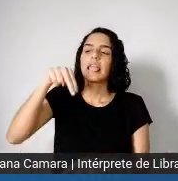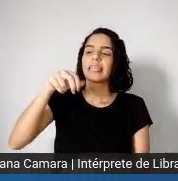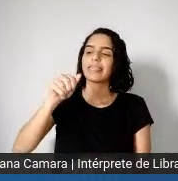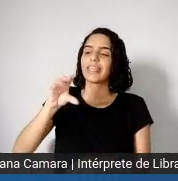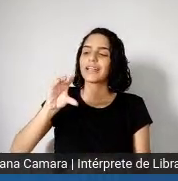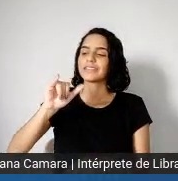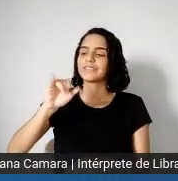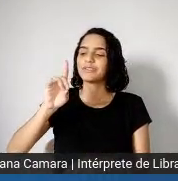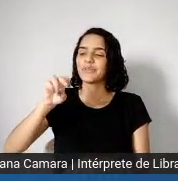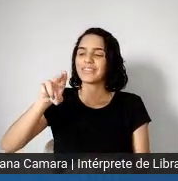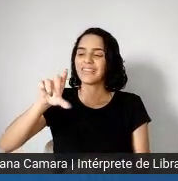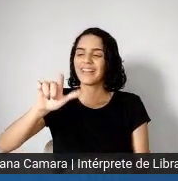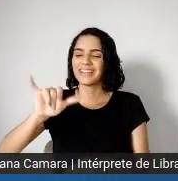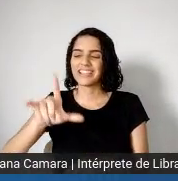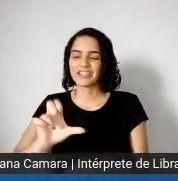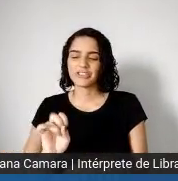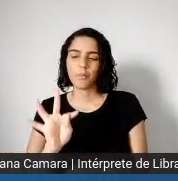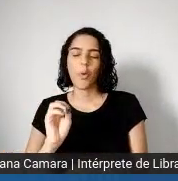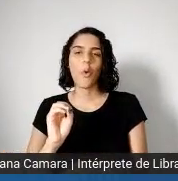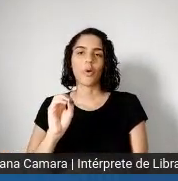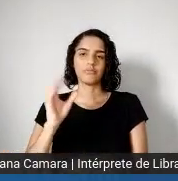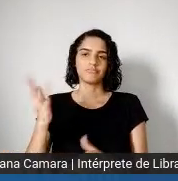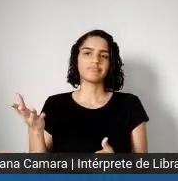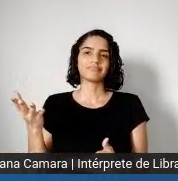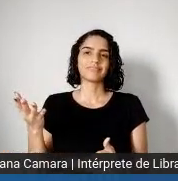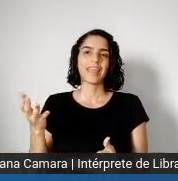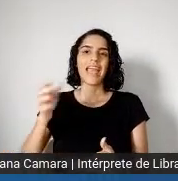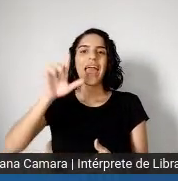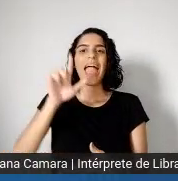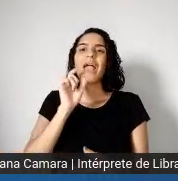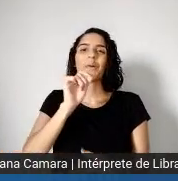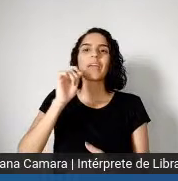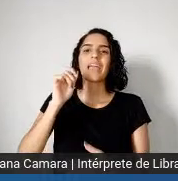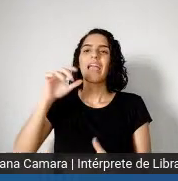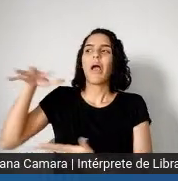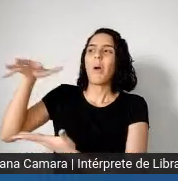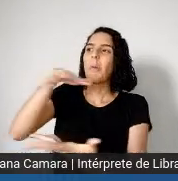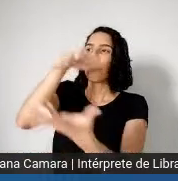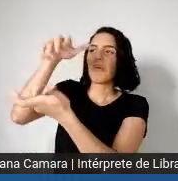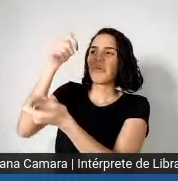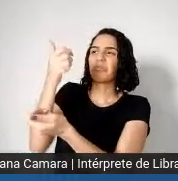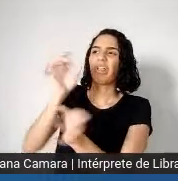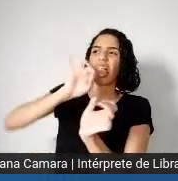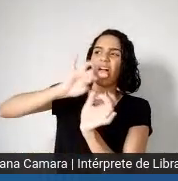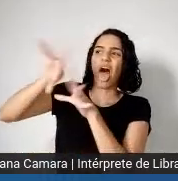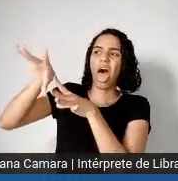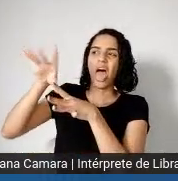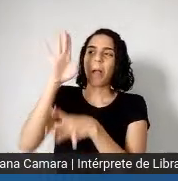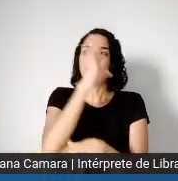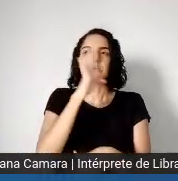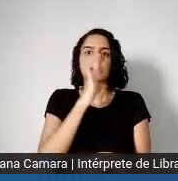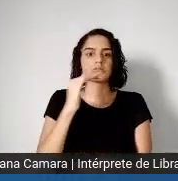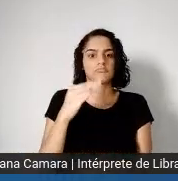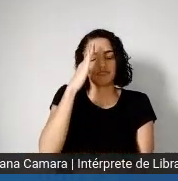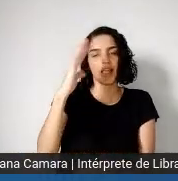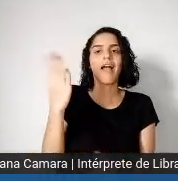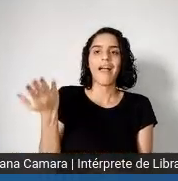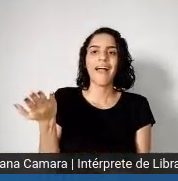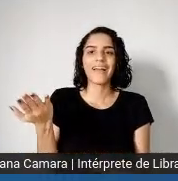perspectiva nacionalística, né, de ver o mundo, né, então, por exemplo, os estudos de desigualdades sociais,